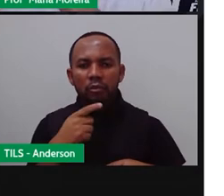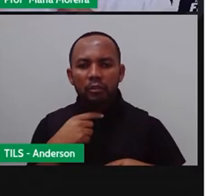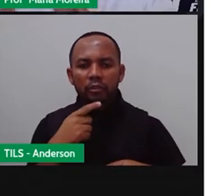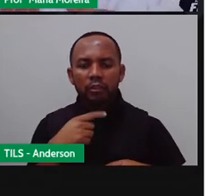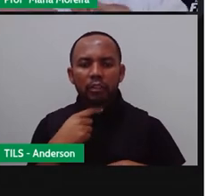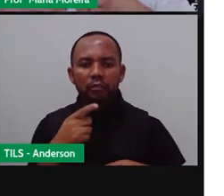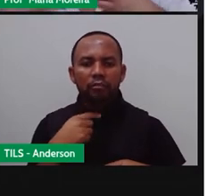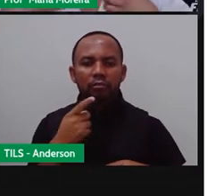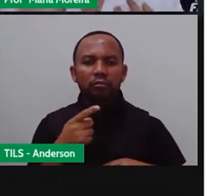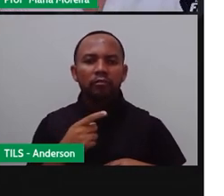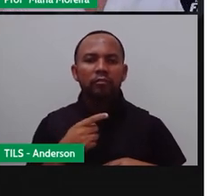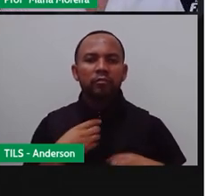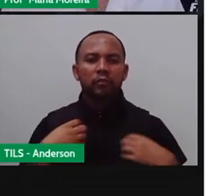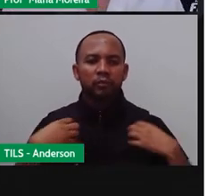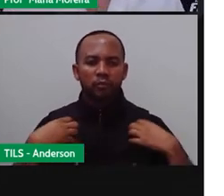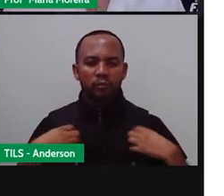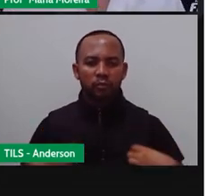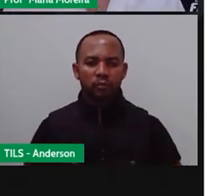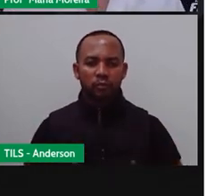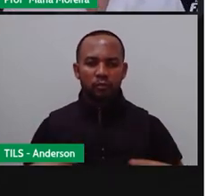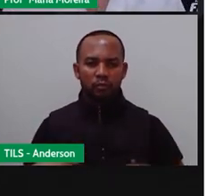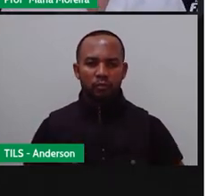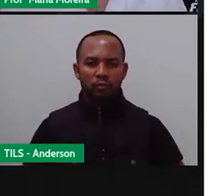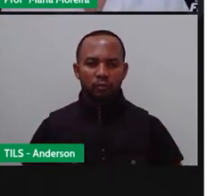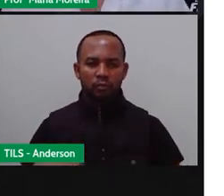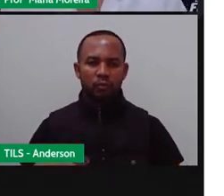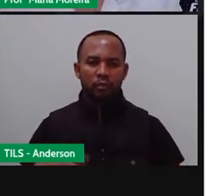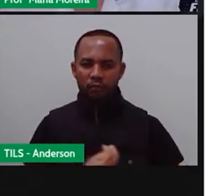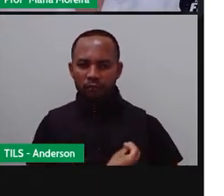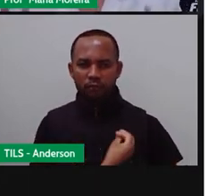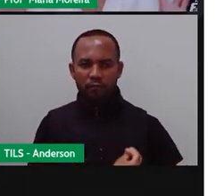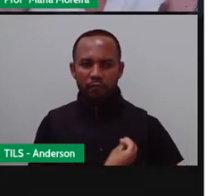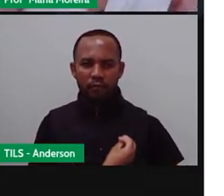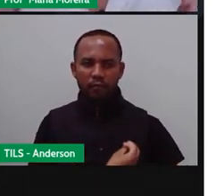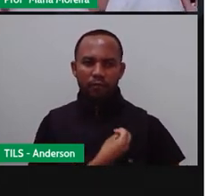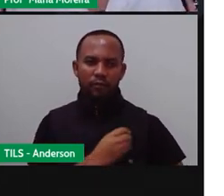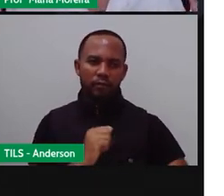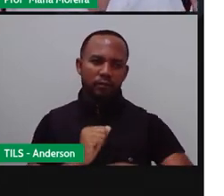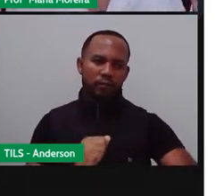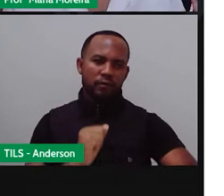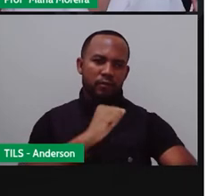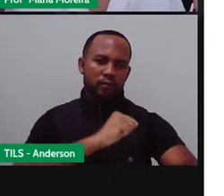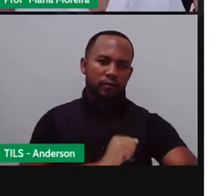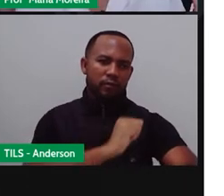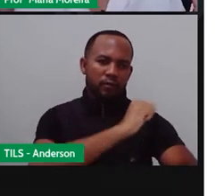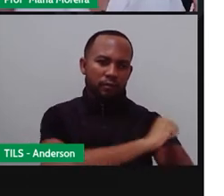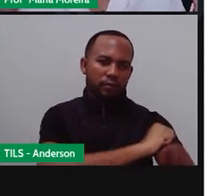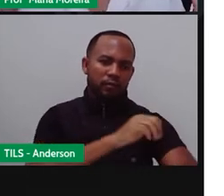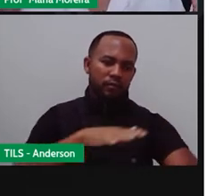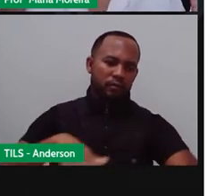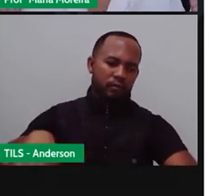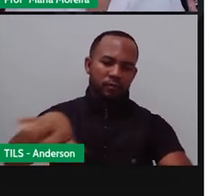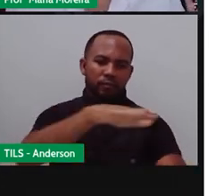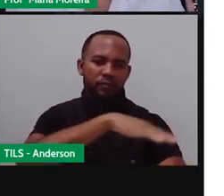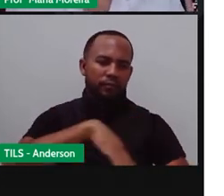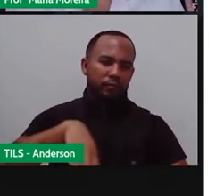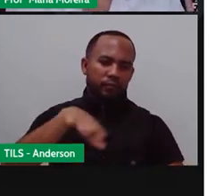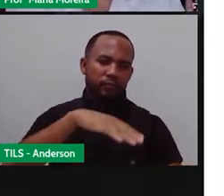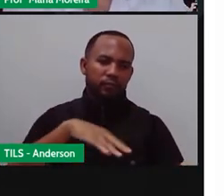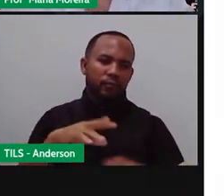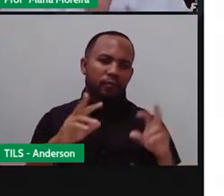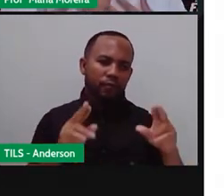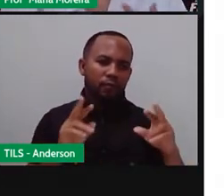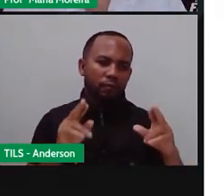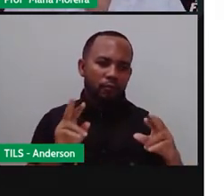conseguir o quê? Desenvolver os seus pulmões por completo. E aí ele, ó, só consegue respirar onde? Aqui na terra, como a